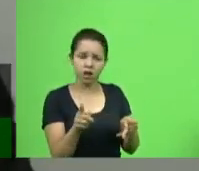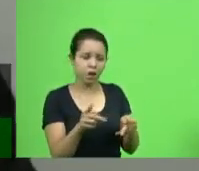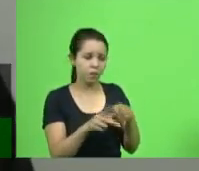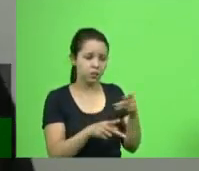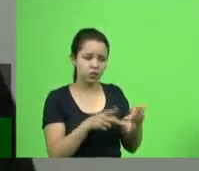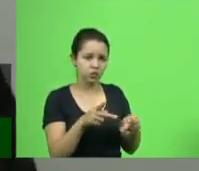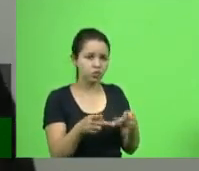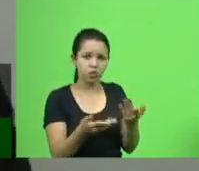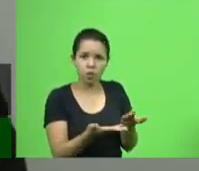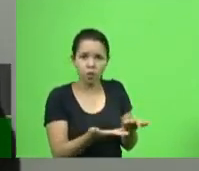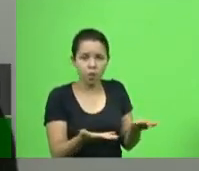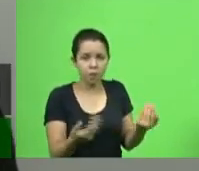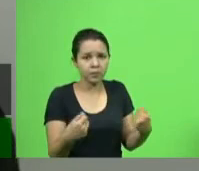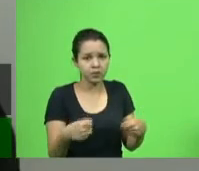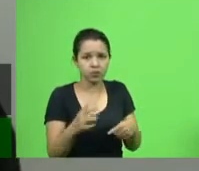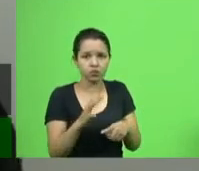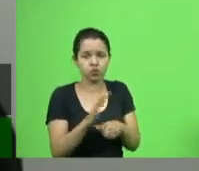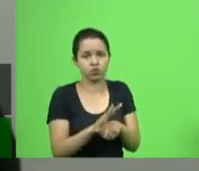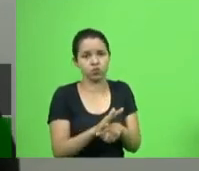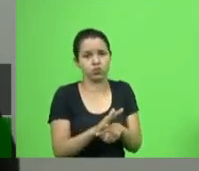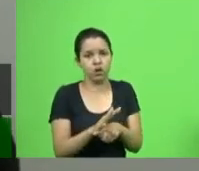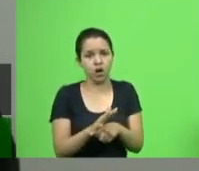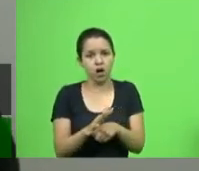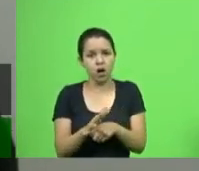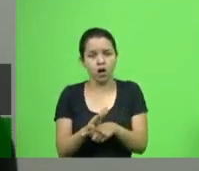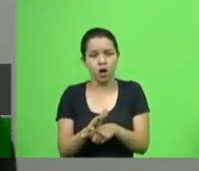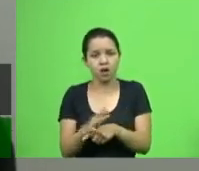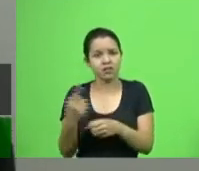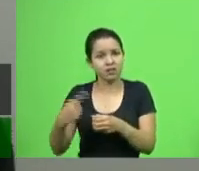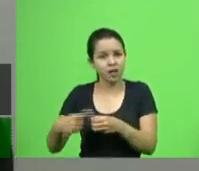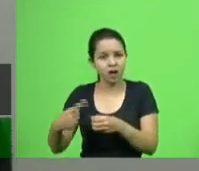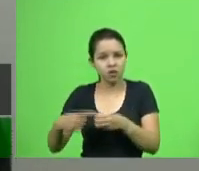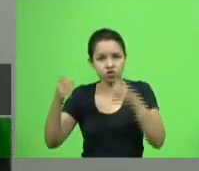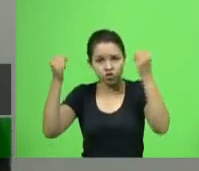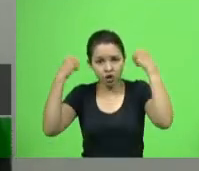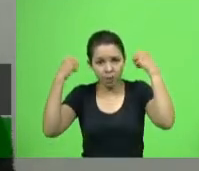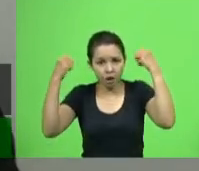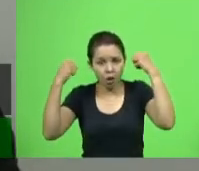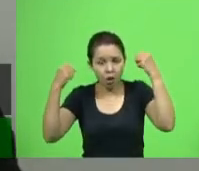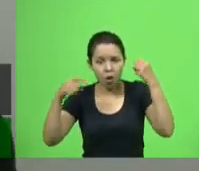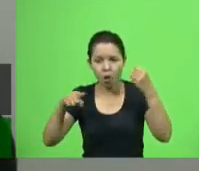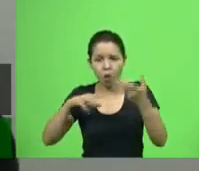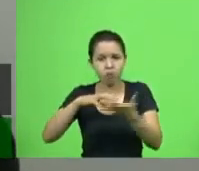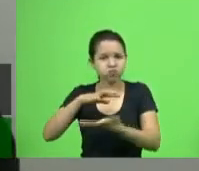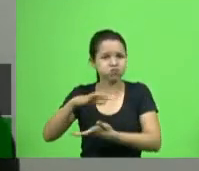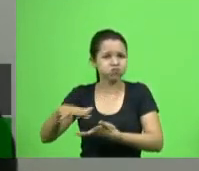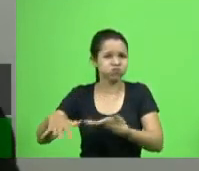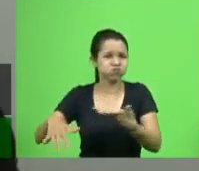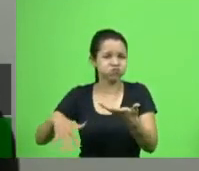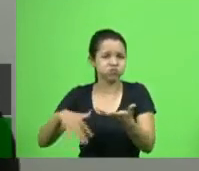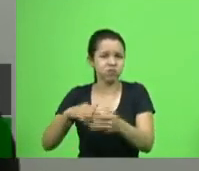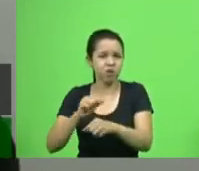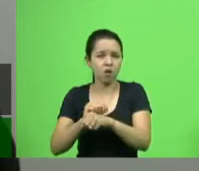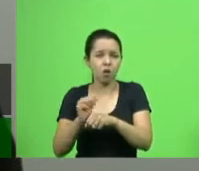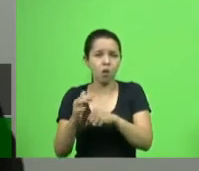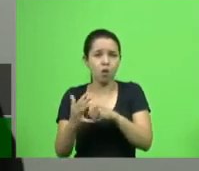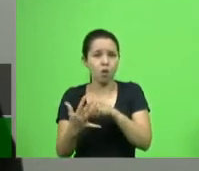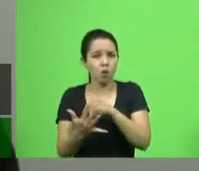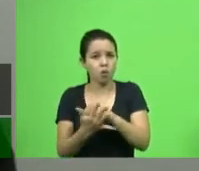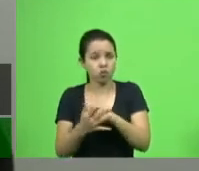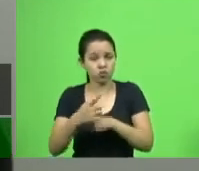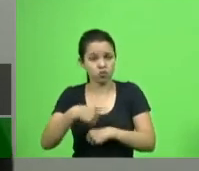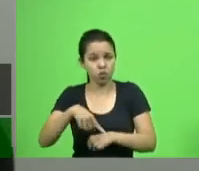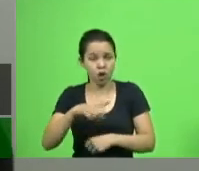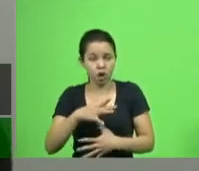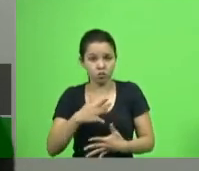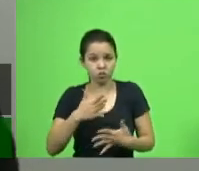em Chapecó, que está caótico essas questões da Covid. A está muito assustado com